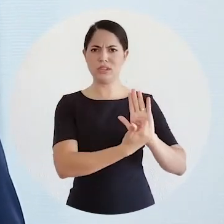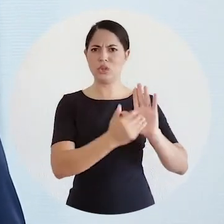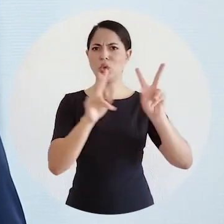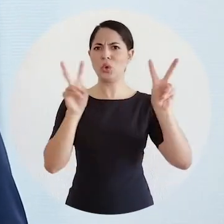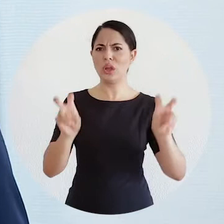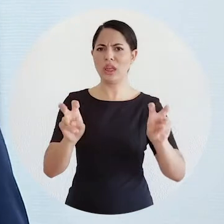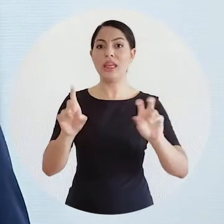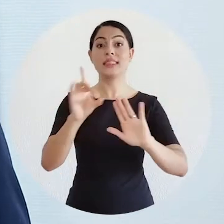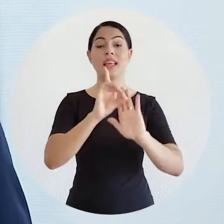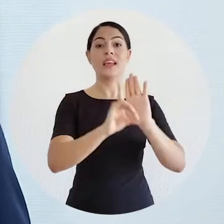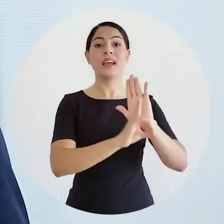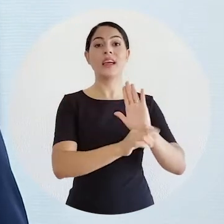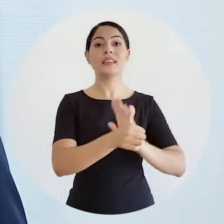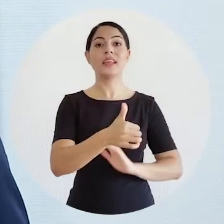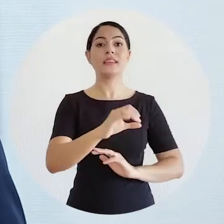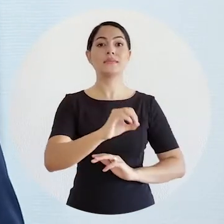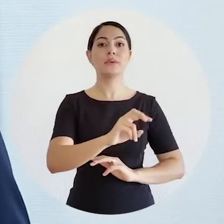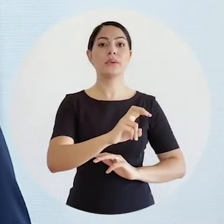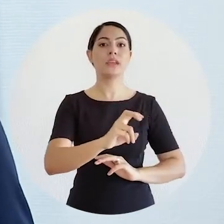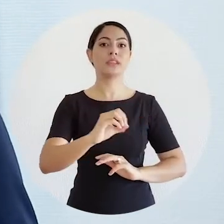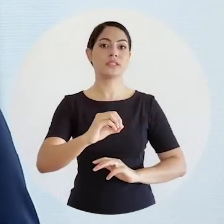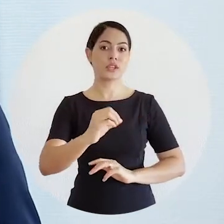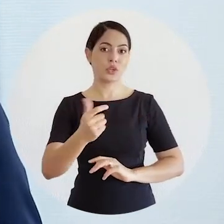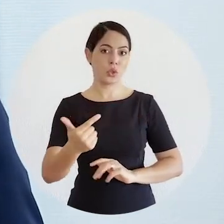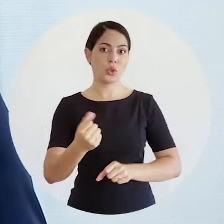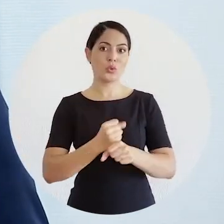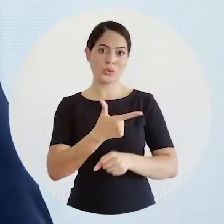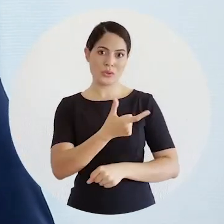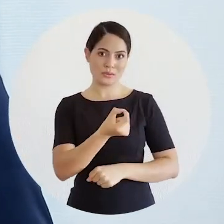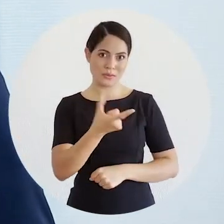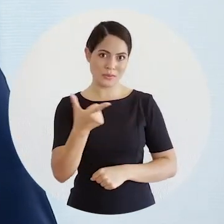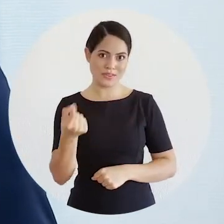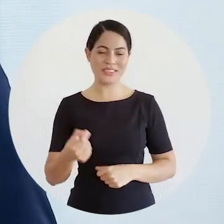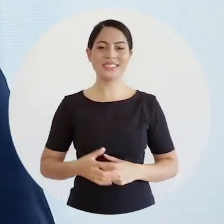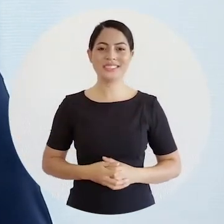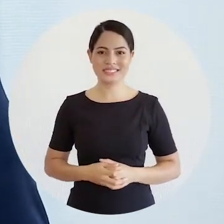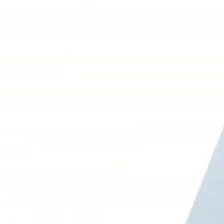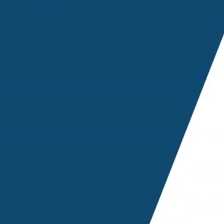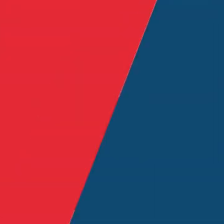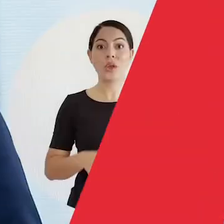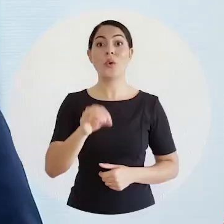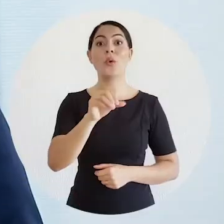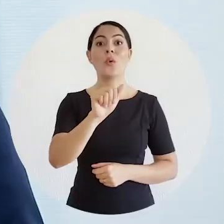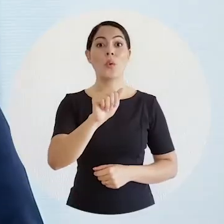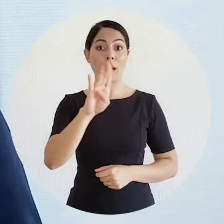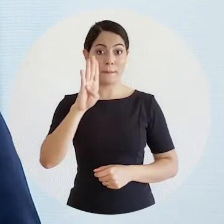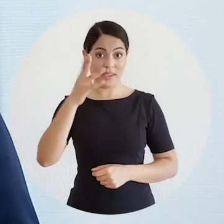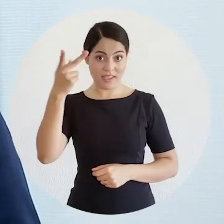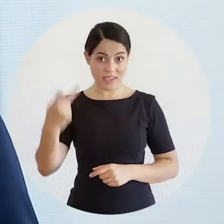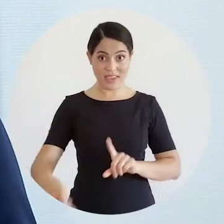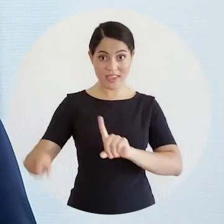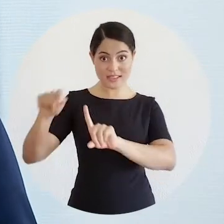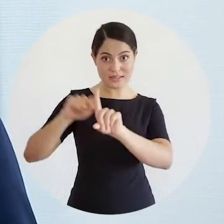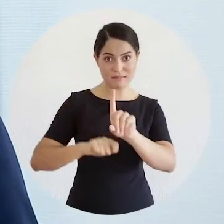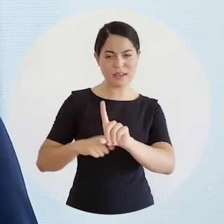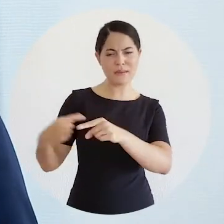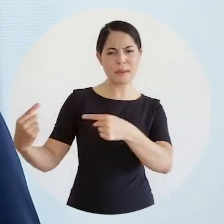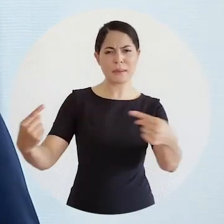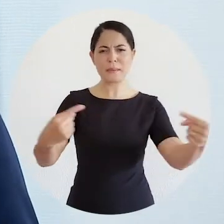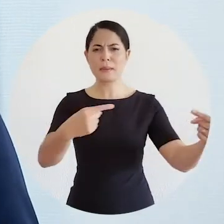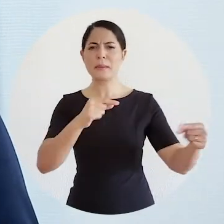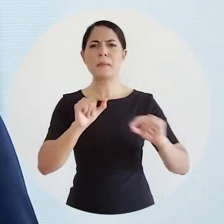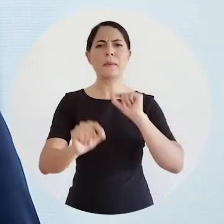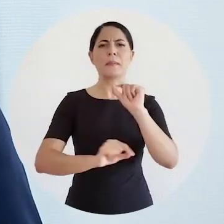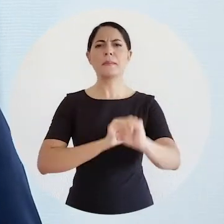Inconstitucionalidade do Decreto 10.502 de 2020. A Ordem realizou, neste mês,